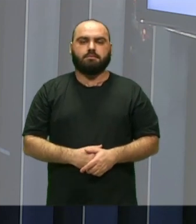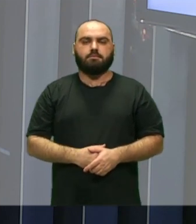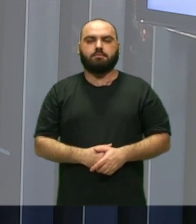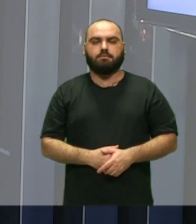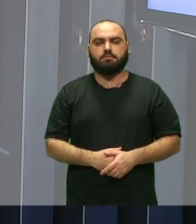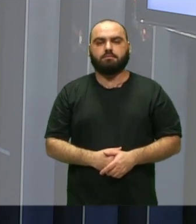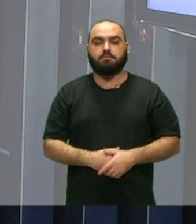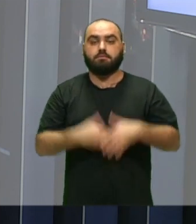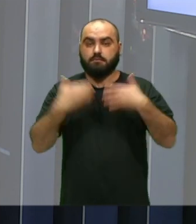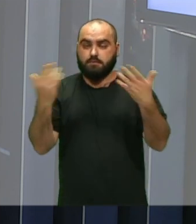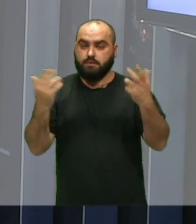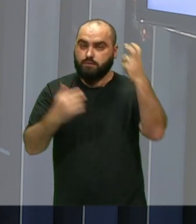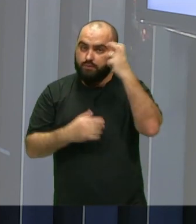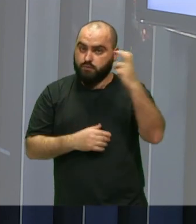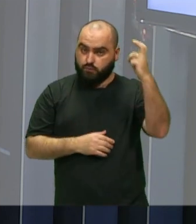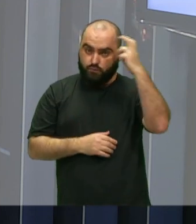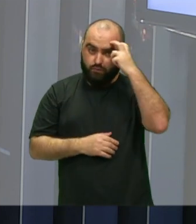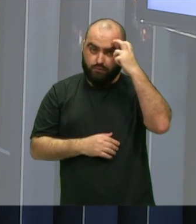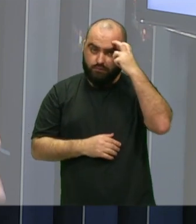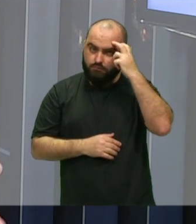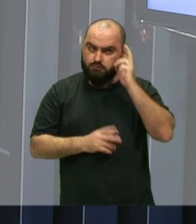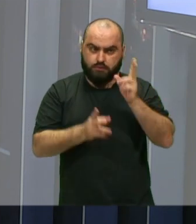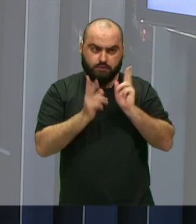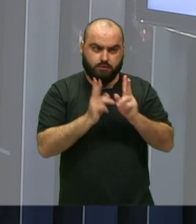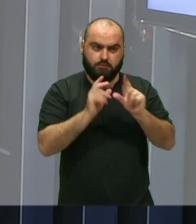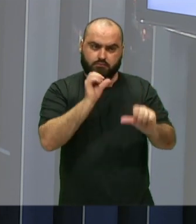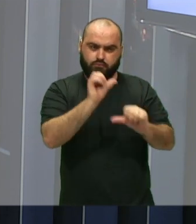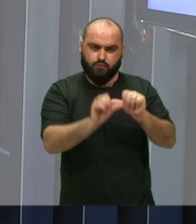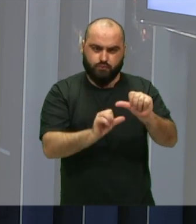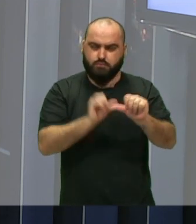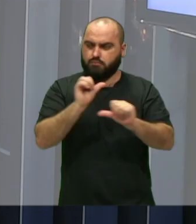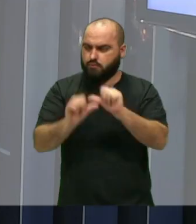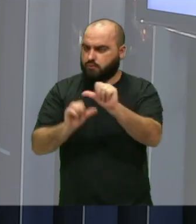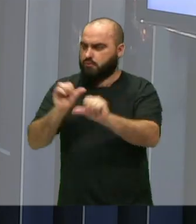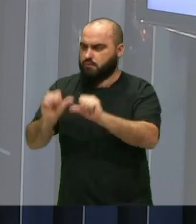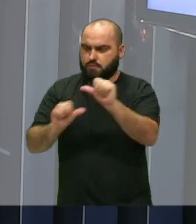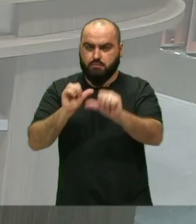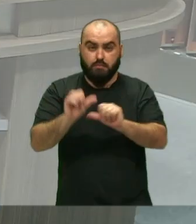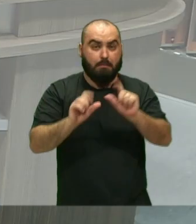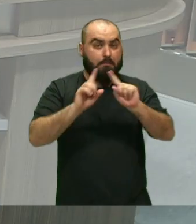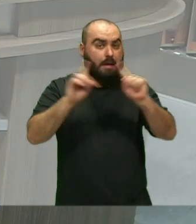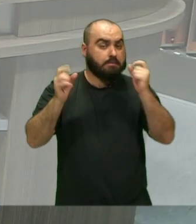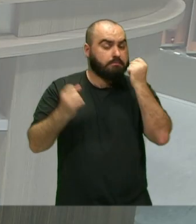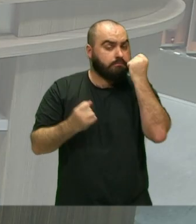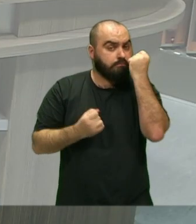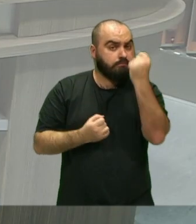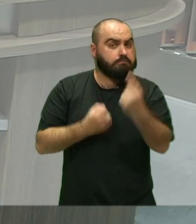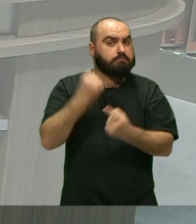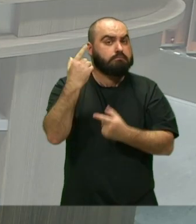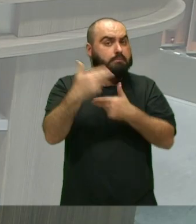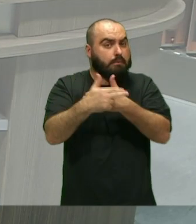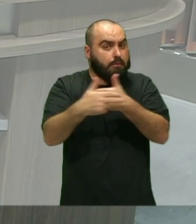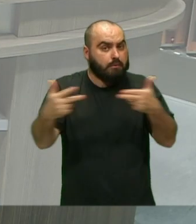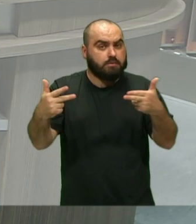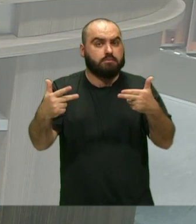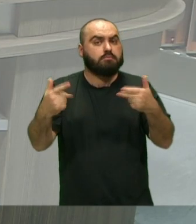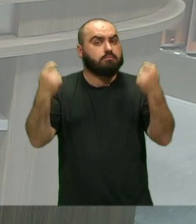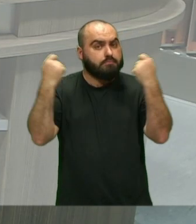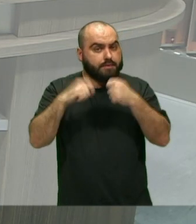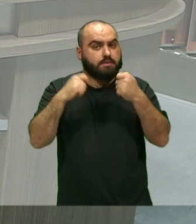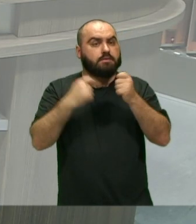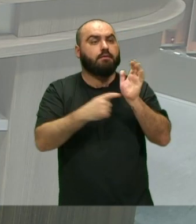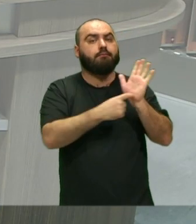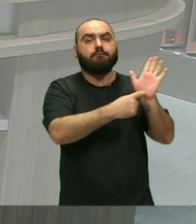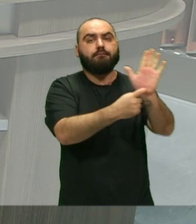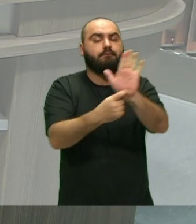Embora a cultura Seja algo Que ela está Sempre em transformação Mas tem certas coisas A ancestralidade Tem que estar presente Senão